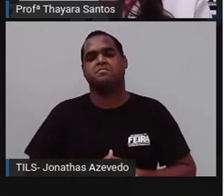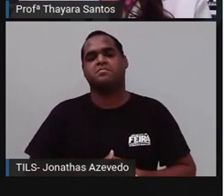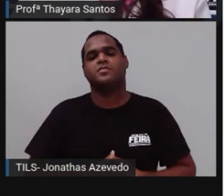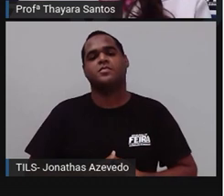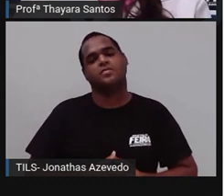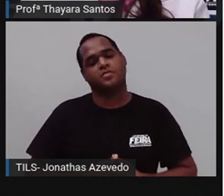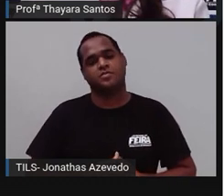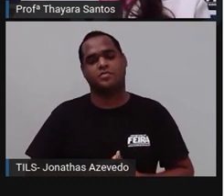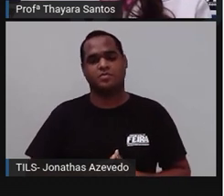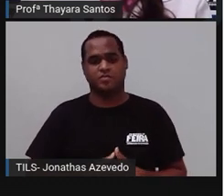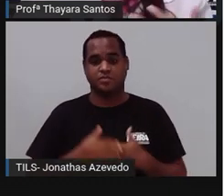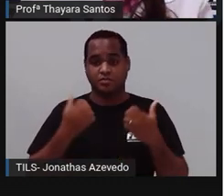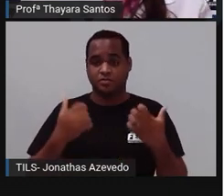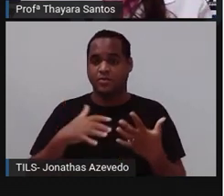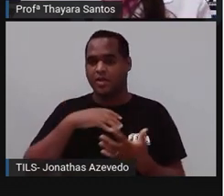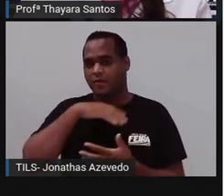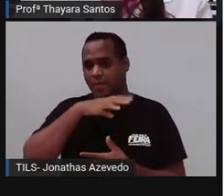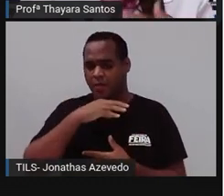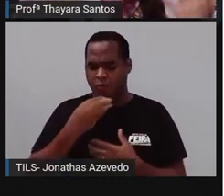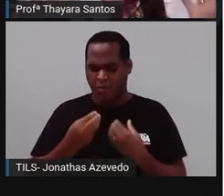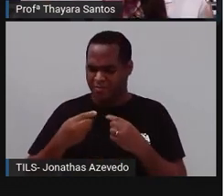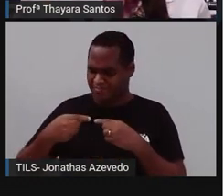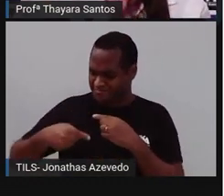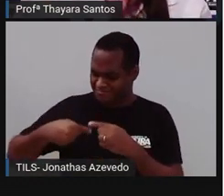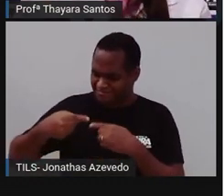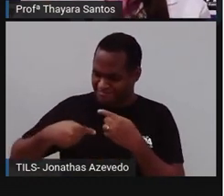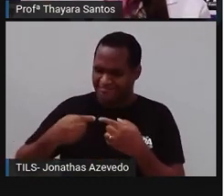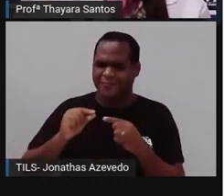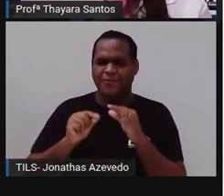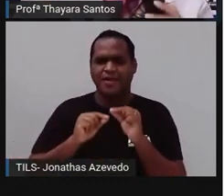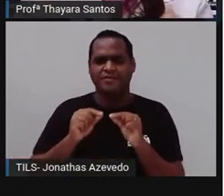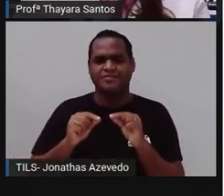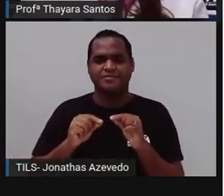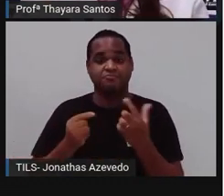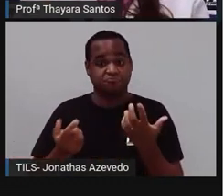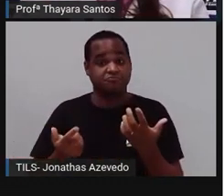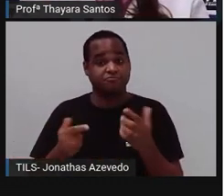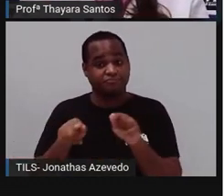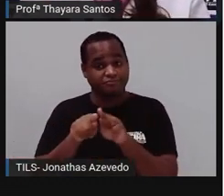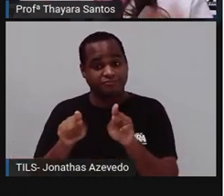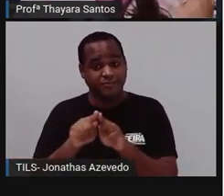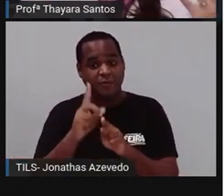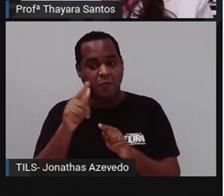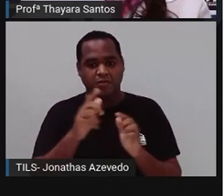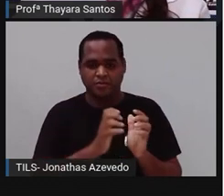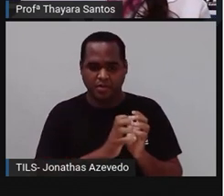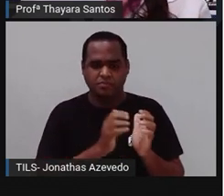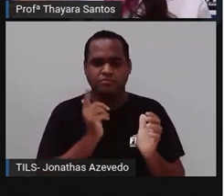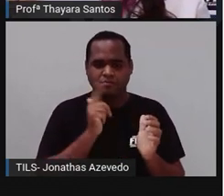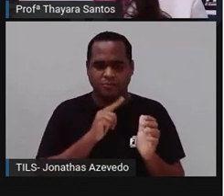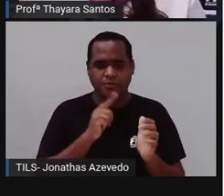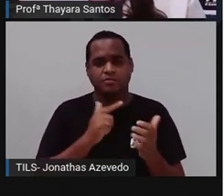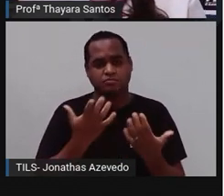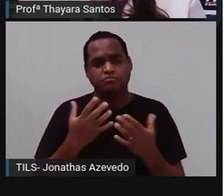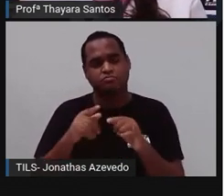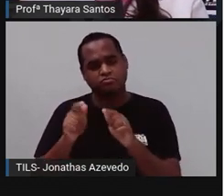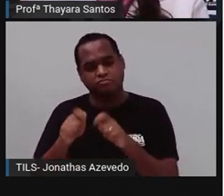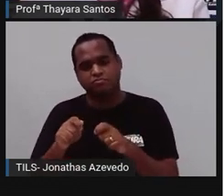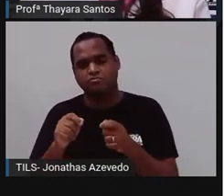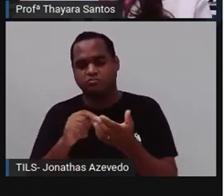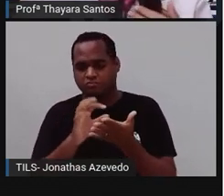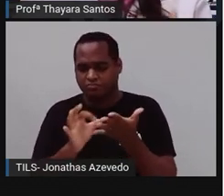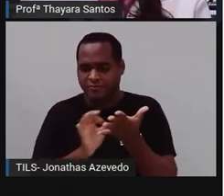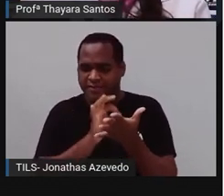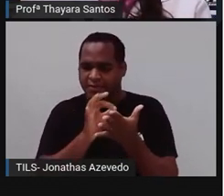E como é que esses animais se reproduzem? Da mesma forma que os poríferos, eles também se reproduzem sexuadamente e assexuadamente.